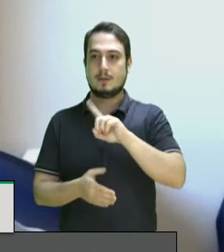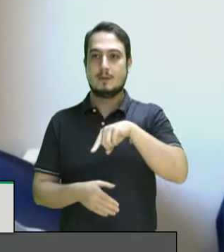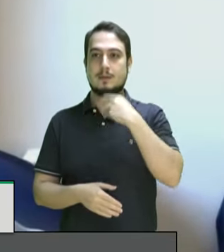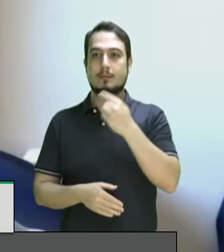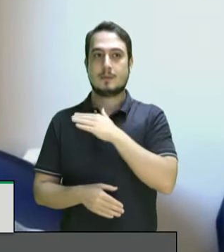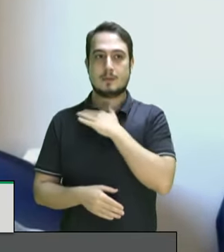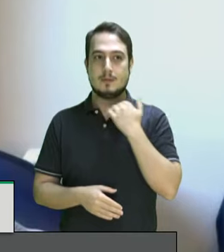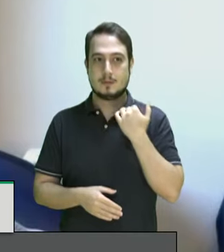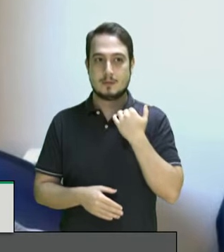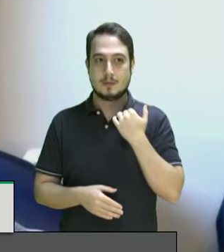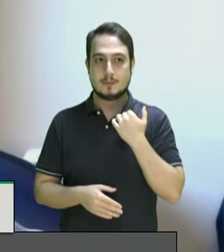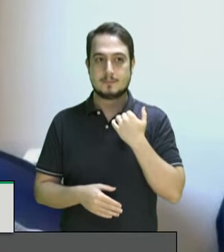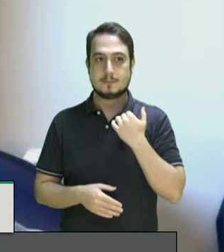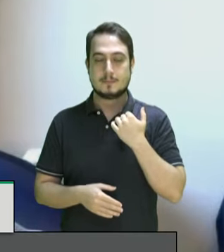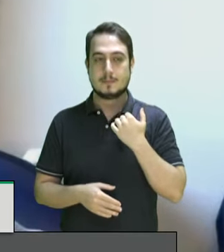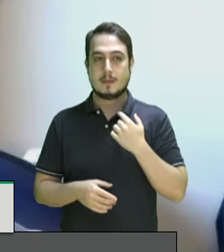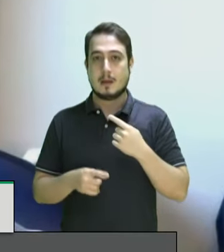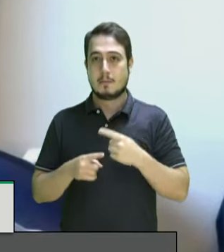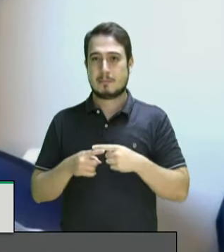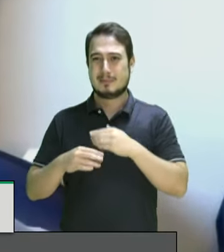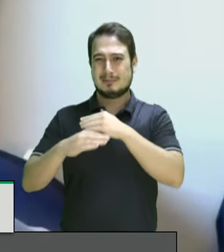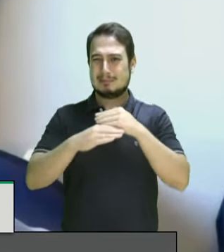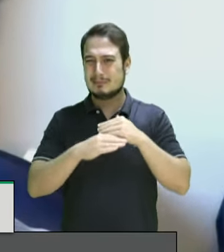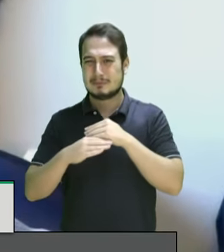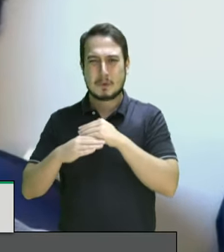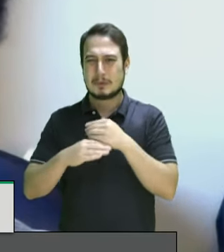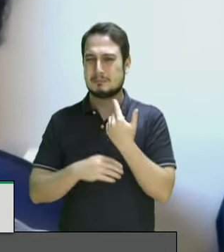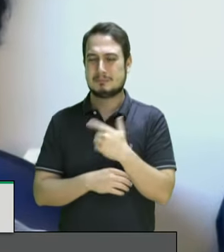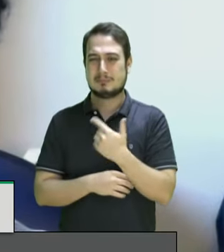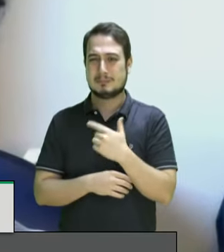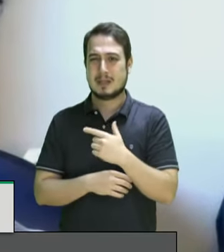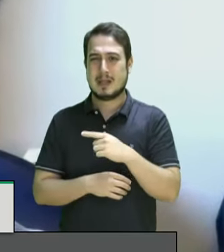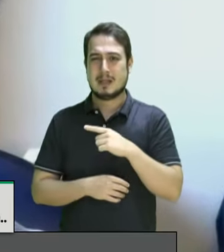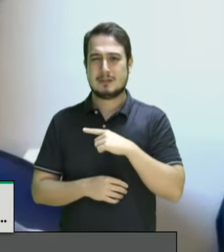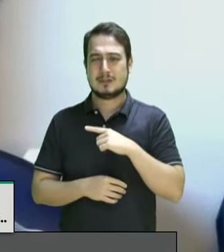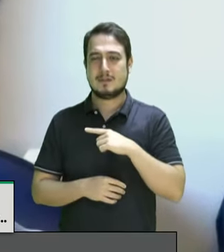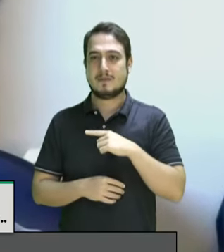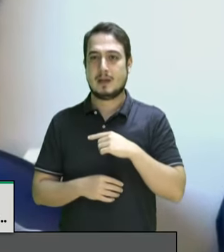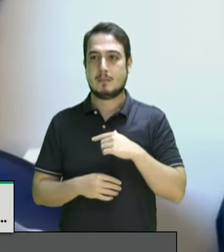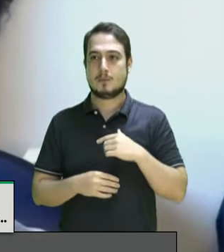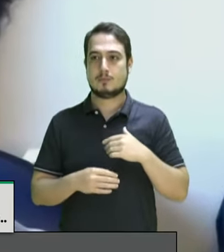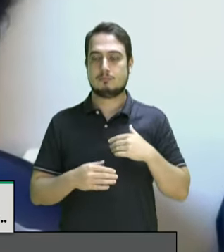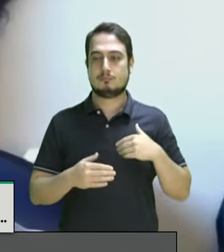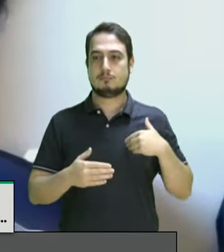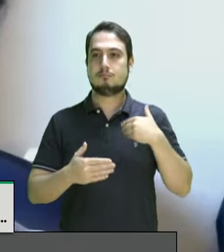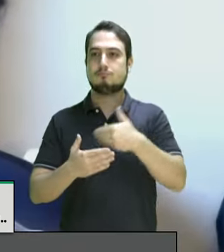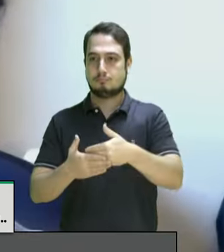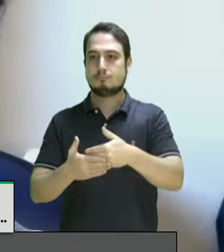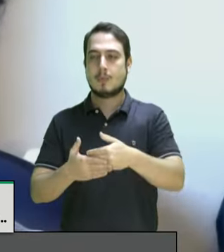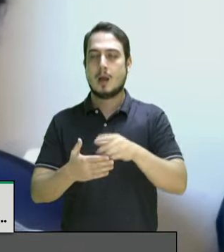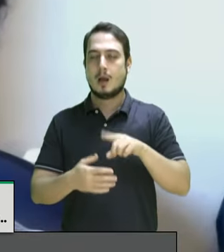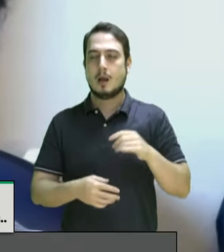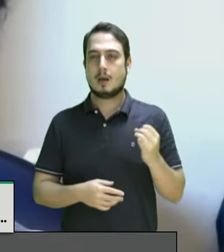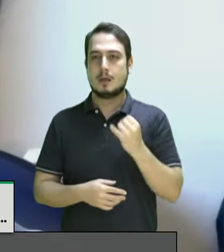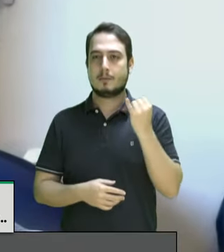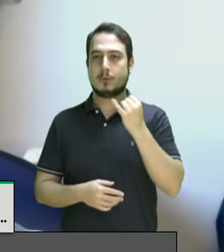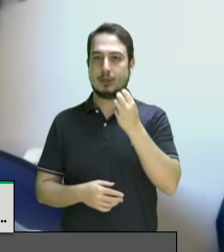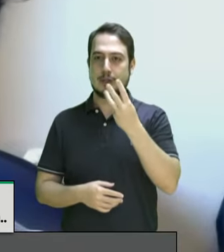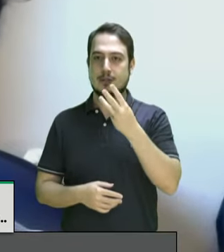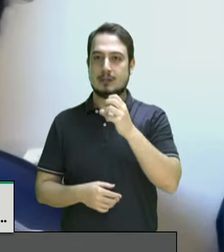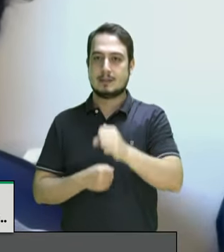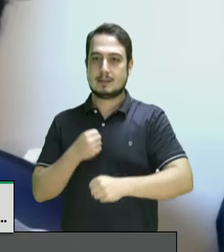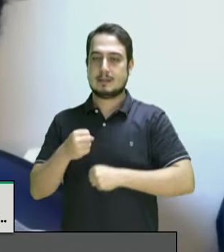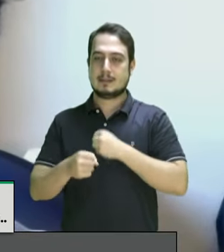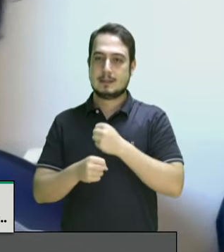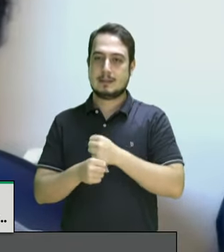positivo do momento que a gente está vivendo em termos de igualdade racial nós tivemos avanços importantes nas últimas três décadas nessa